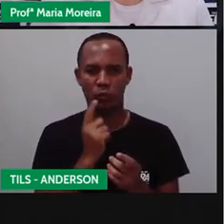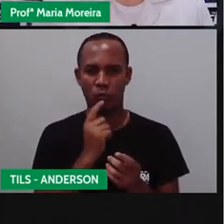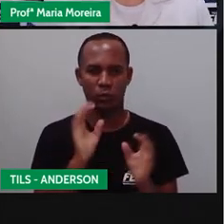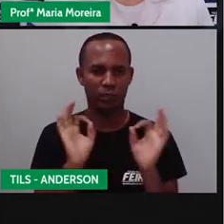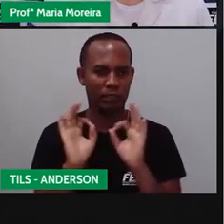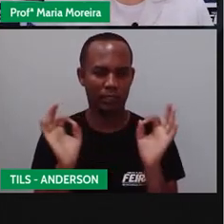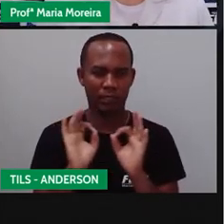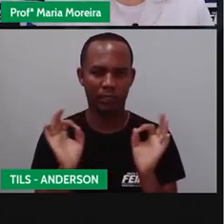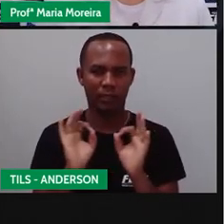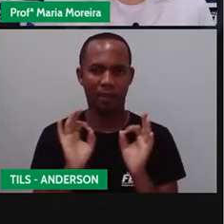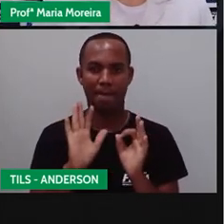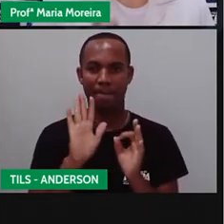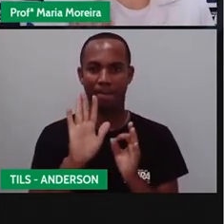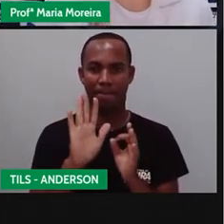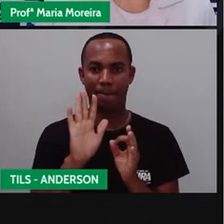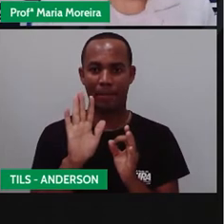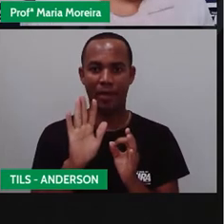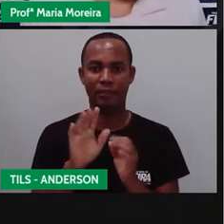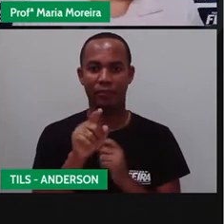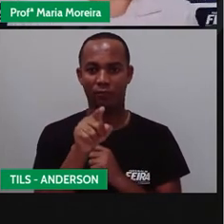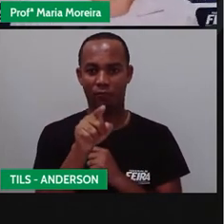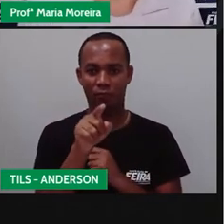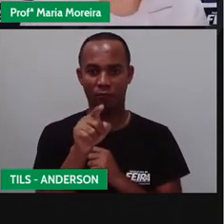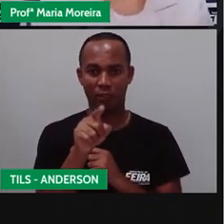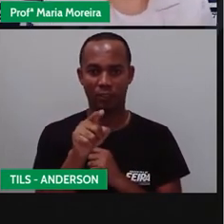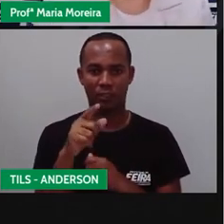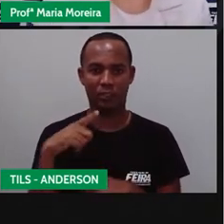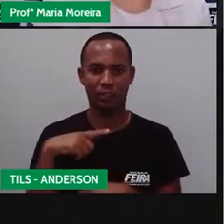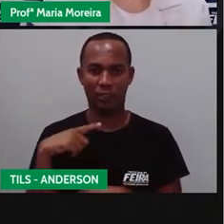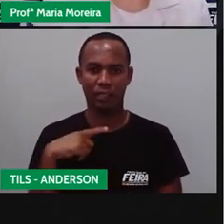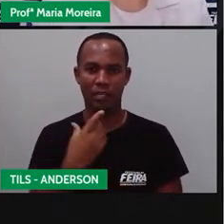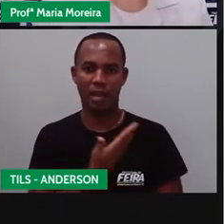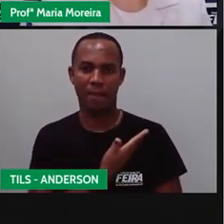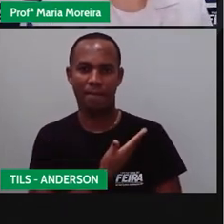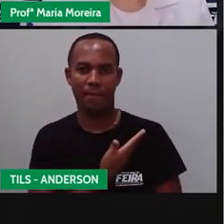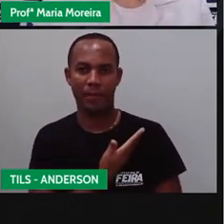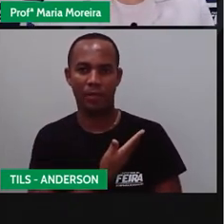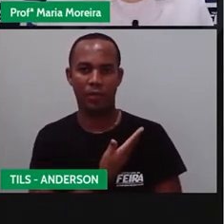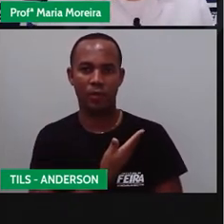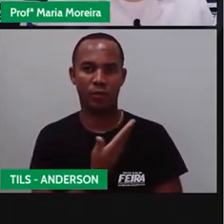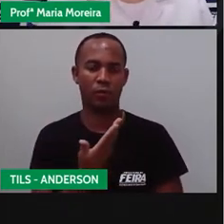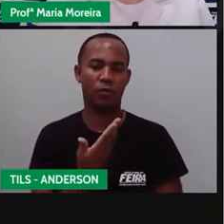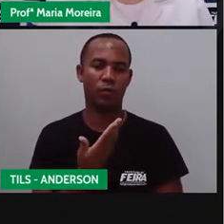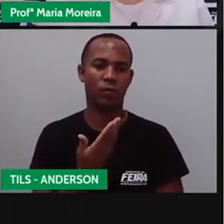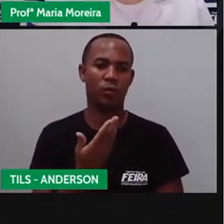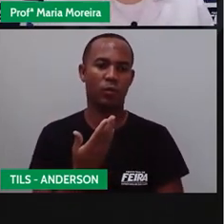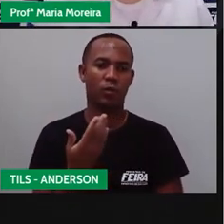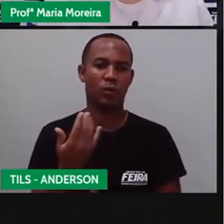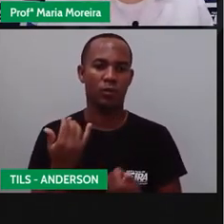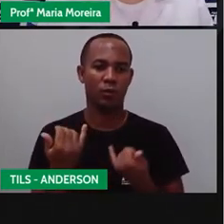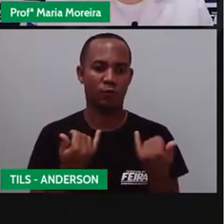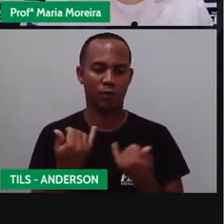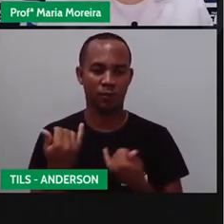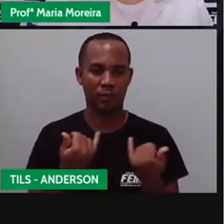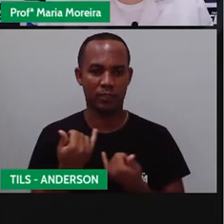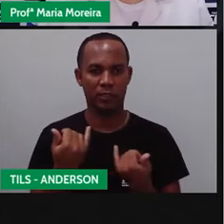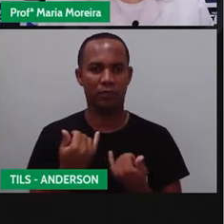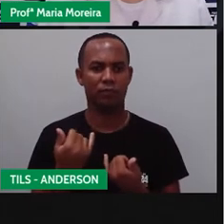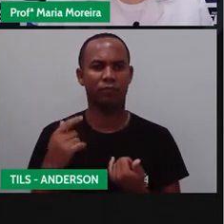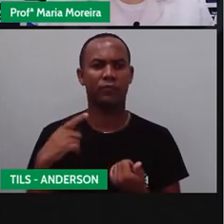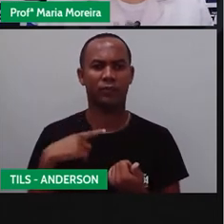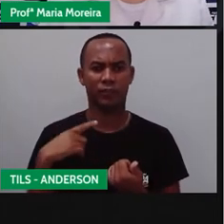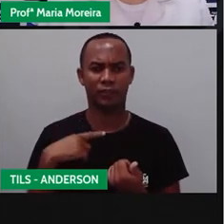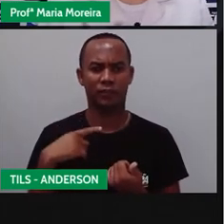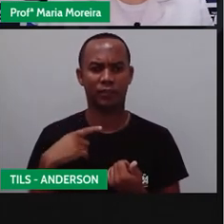sala. No entanto, você aí, né, que tem um coleguinha, você já tem o quê? Algumas informações que vocês não tinham antes.